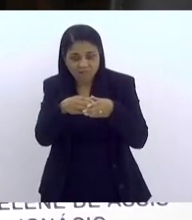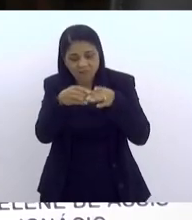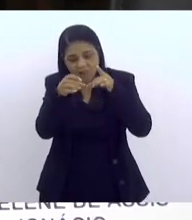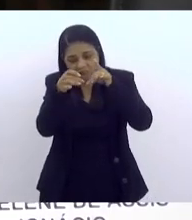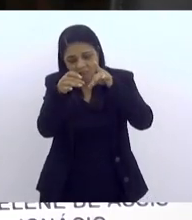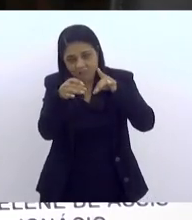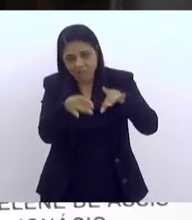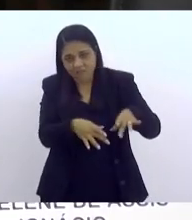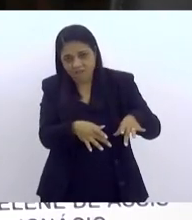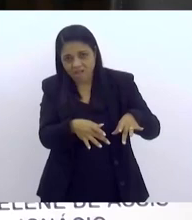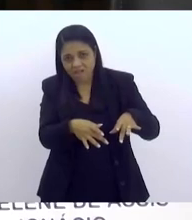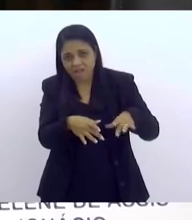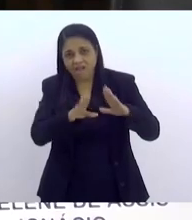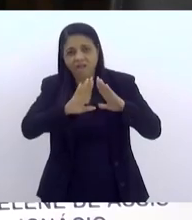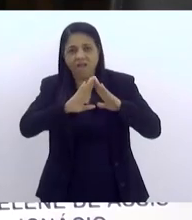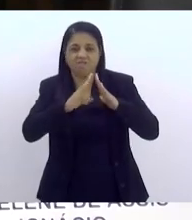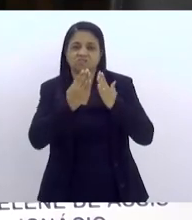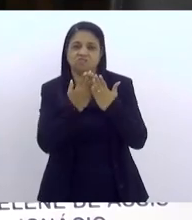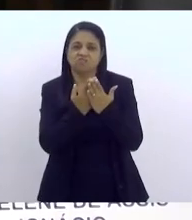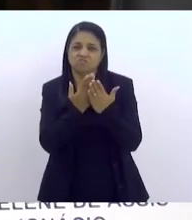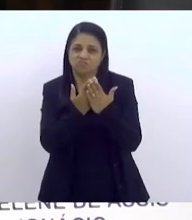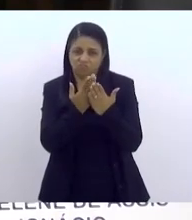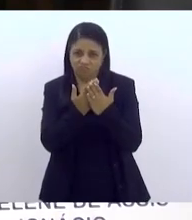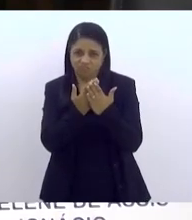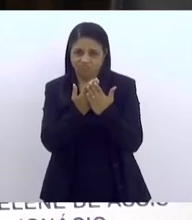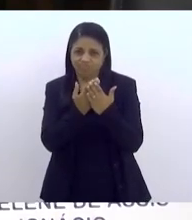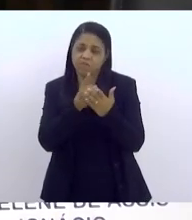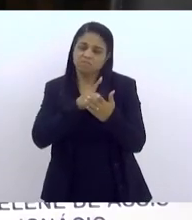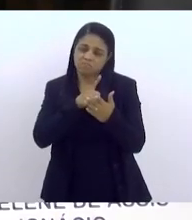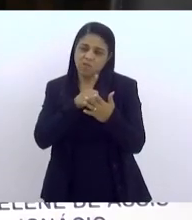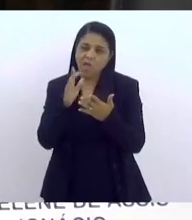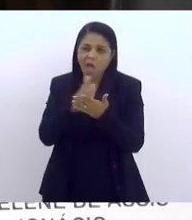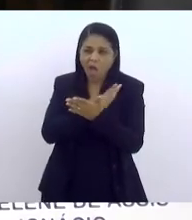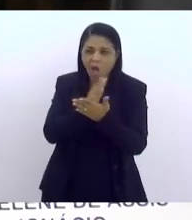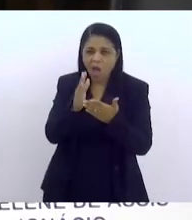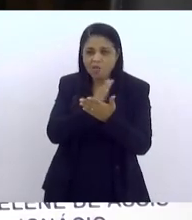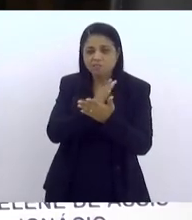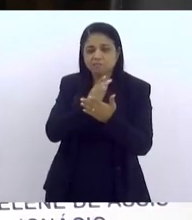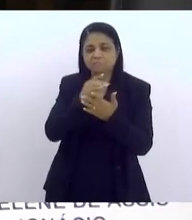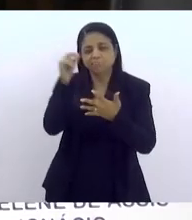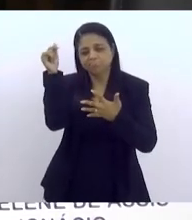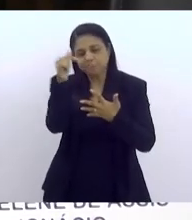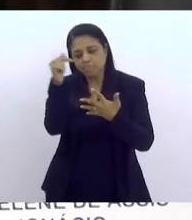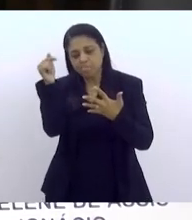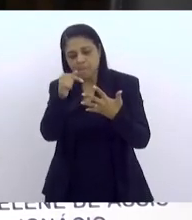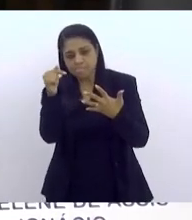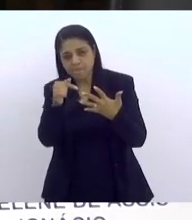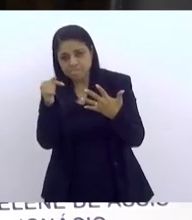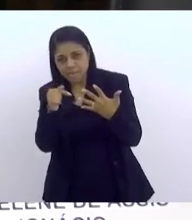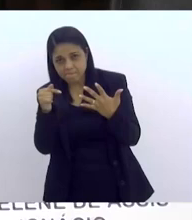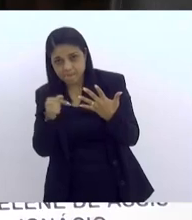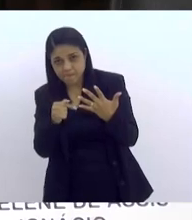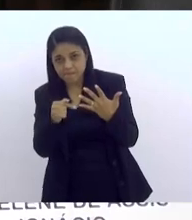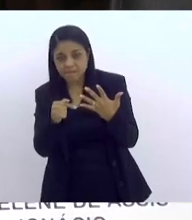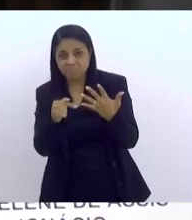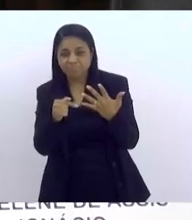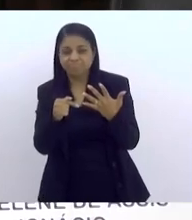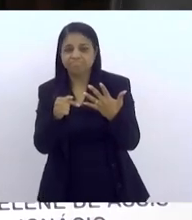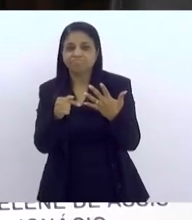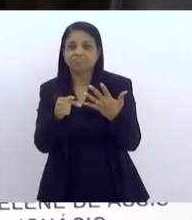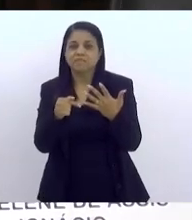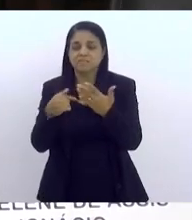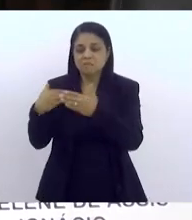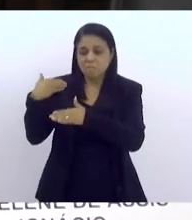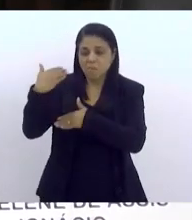desse sistema educacional. Então, a gente tem alguns elementos que é recente, até em função desse